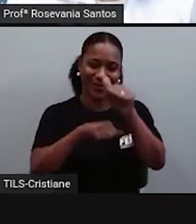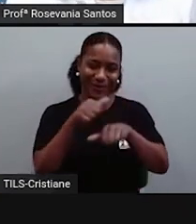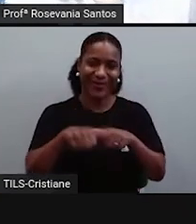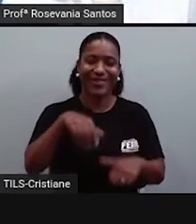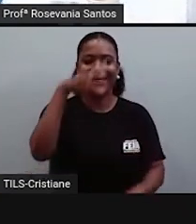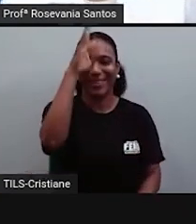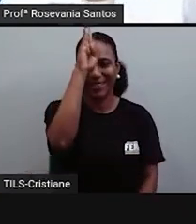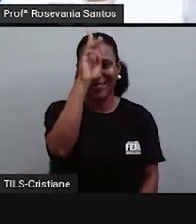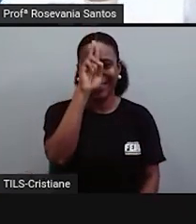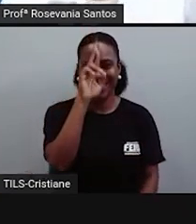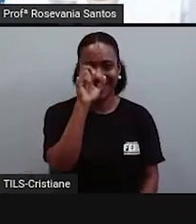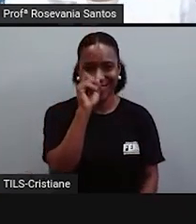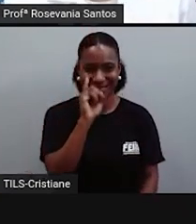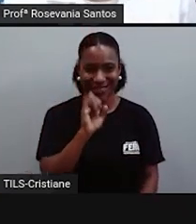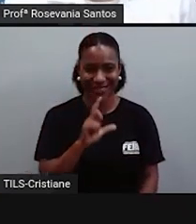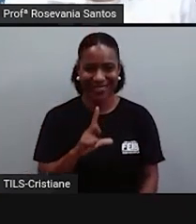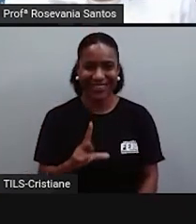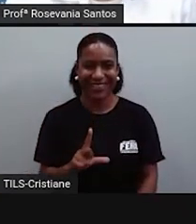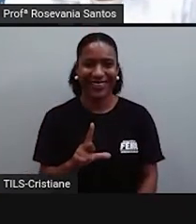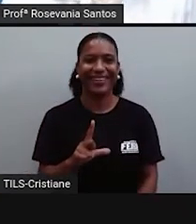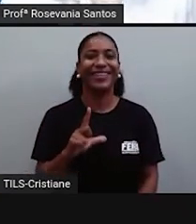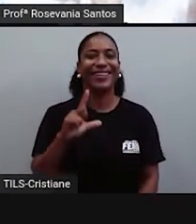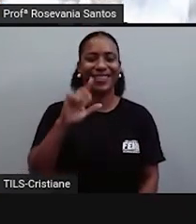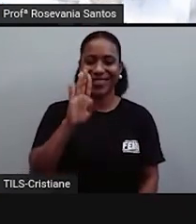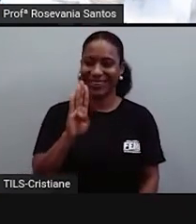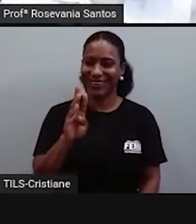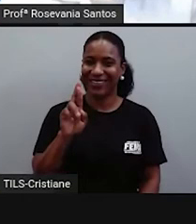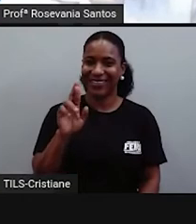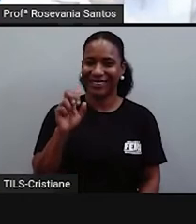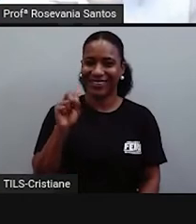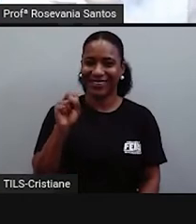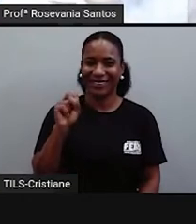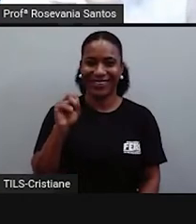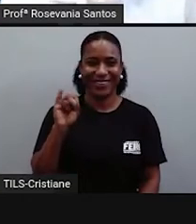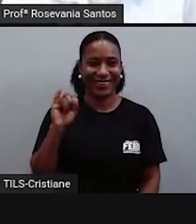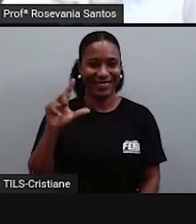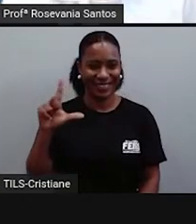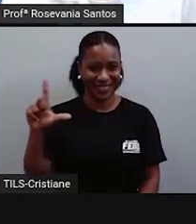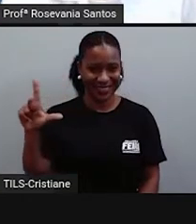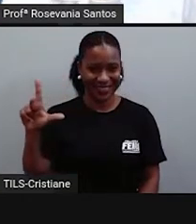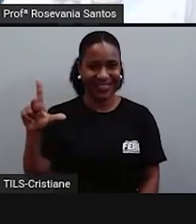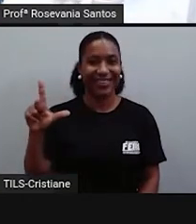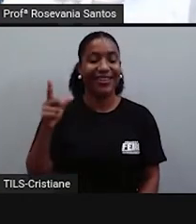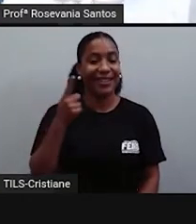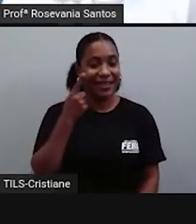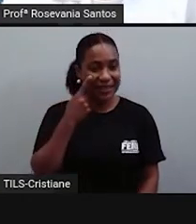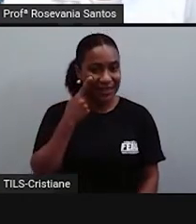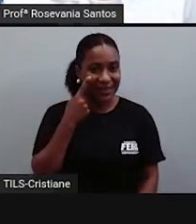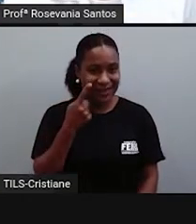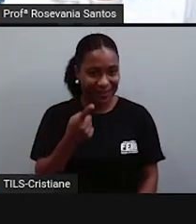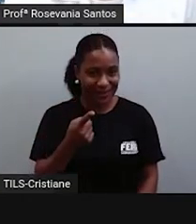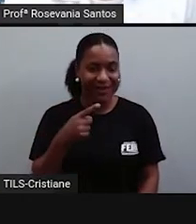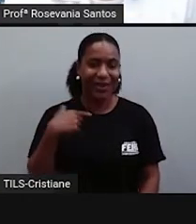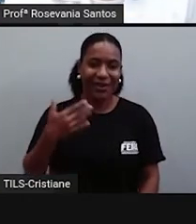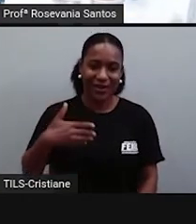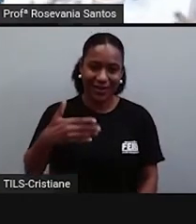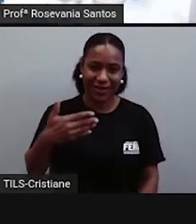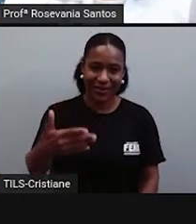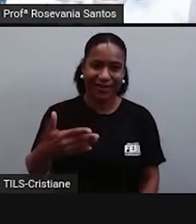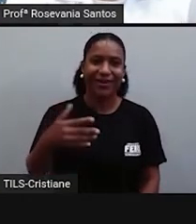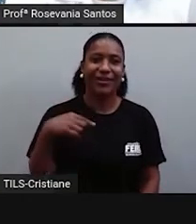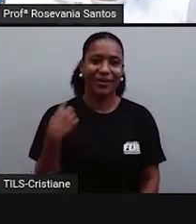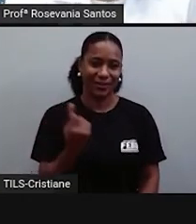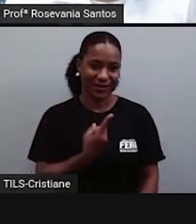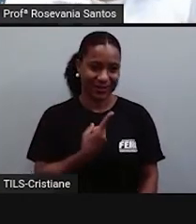essa. Que é esse Brasil que a gente tem hoje. E vamos ver, né, nos próximos capítulos, né? Então, a República Federativa